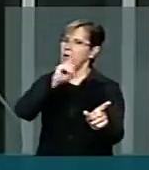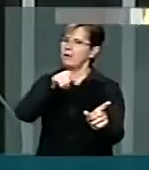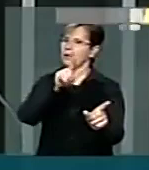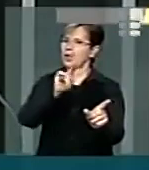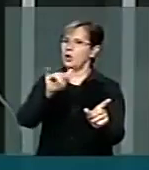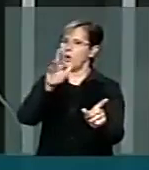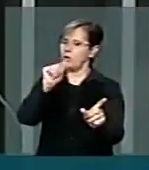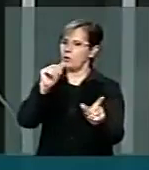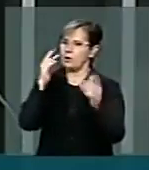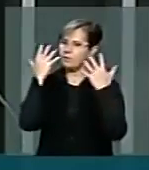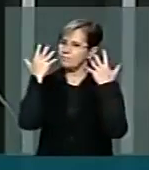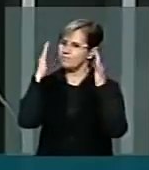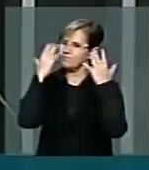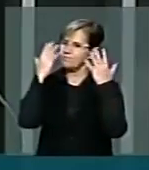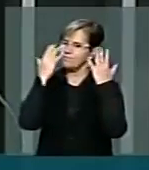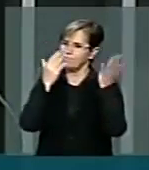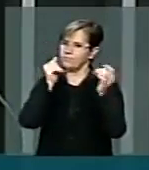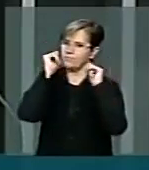Viva o Lula. Viva o Brasil.